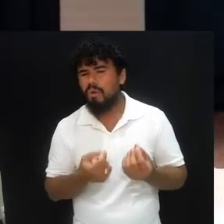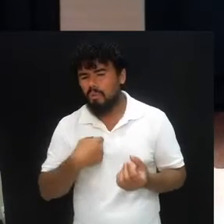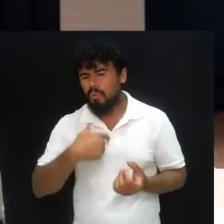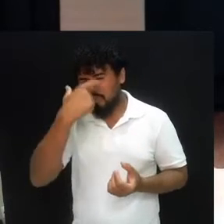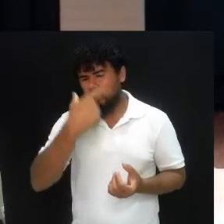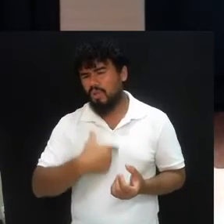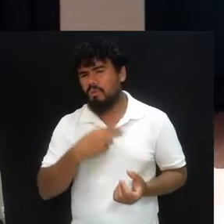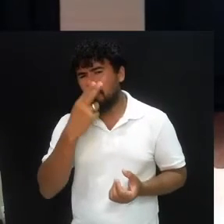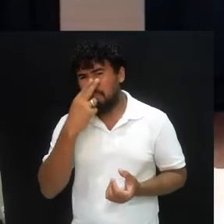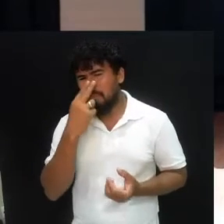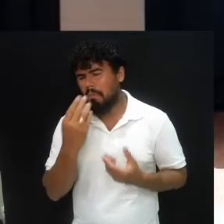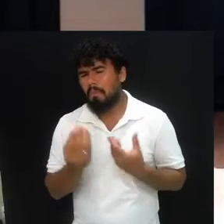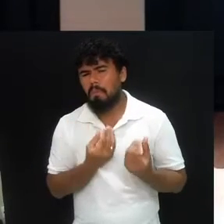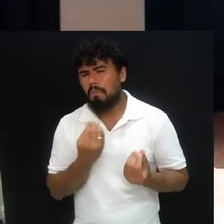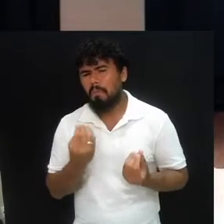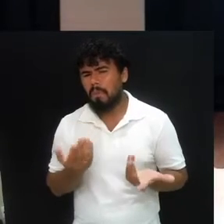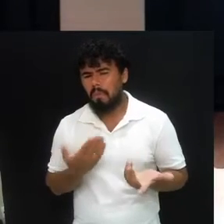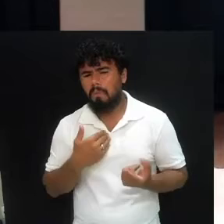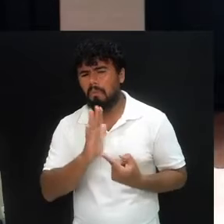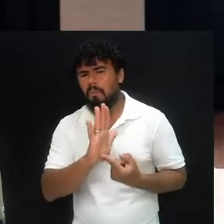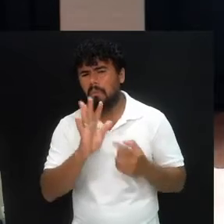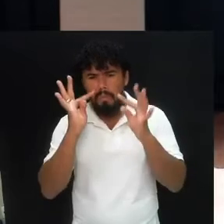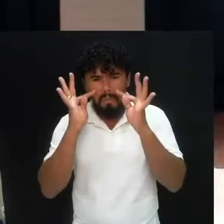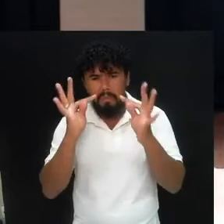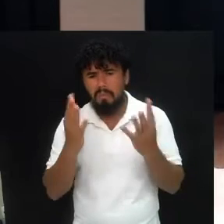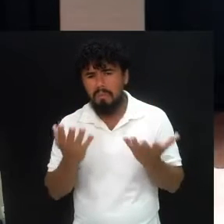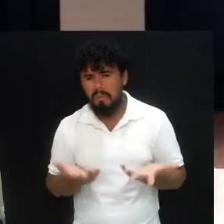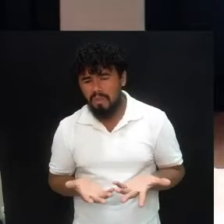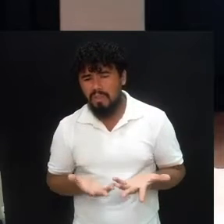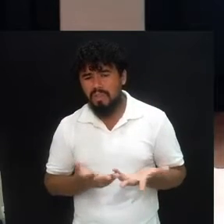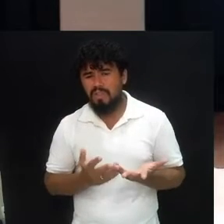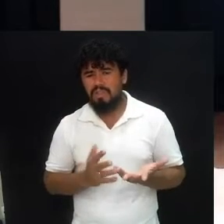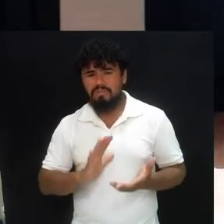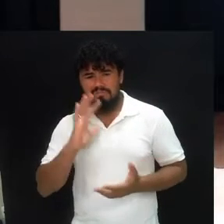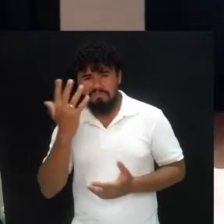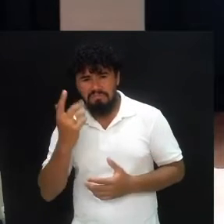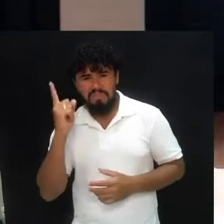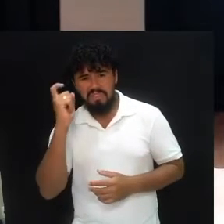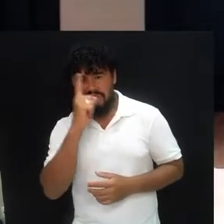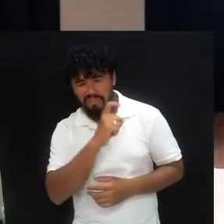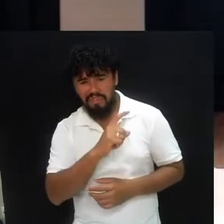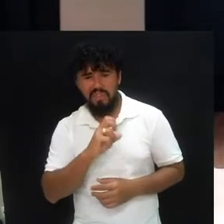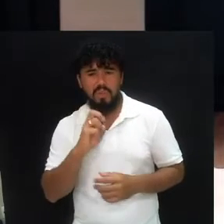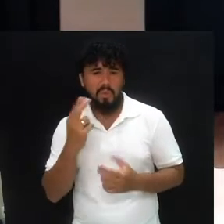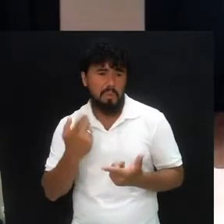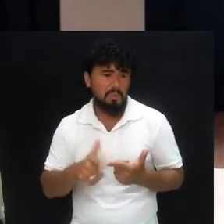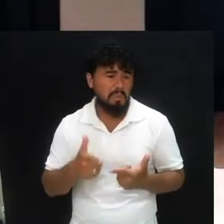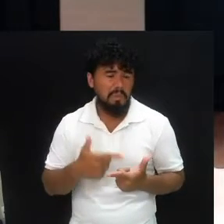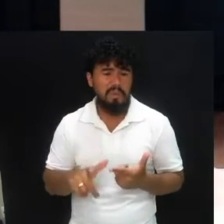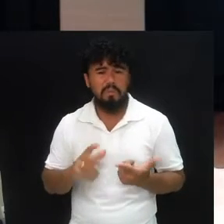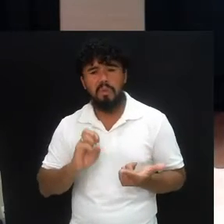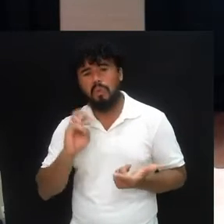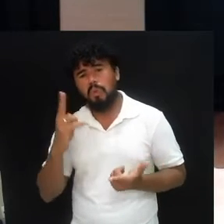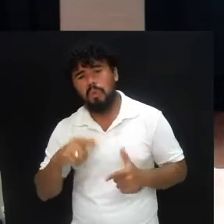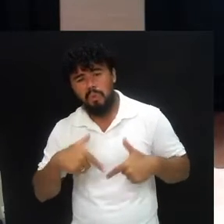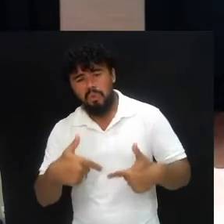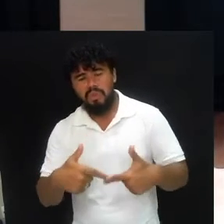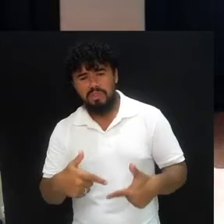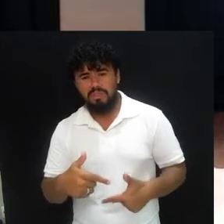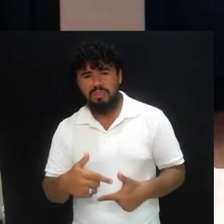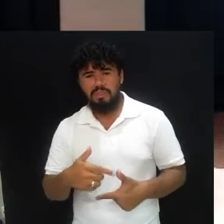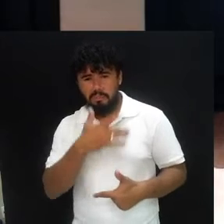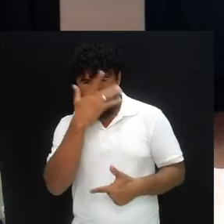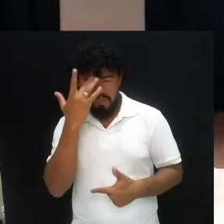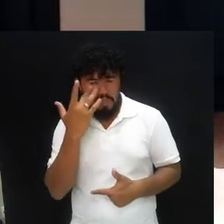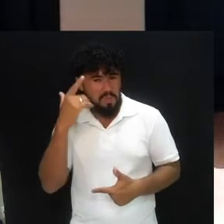posicionar? Como eu posso ser fiel? Diante das circunstâncias, diante dos desafios, diante das lutas. Os sátrapas e